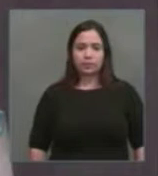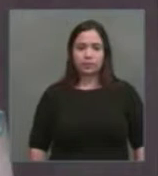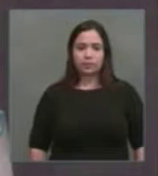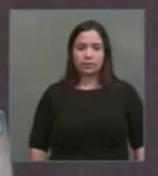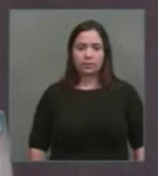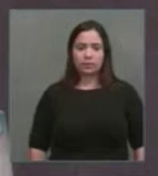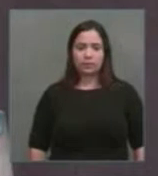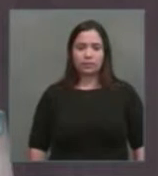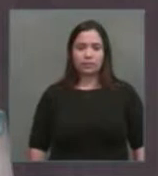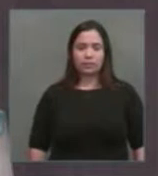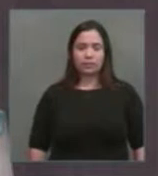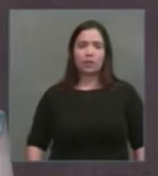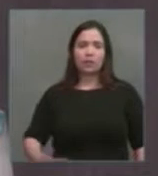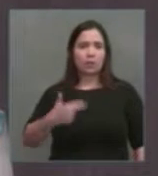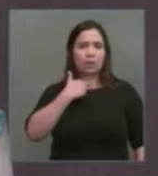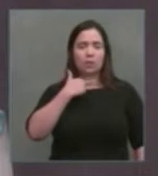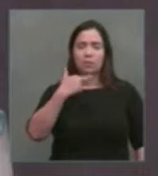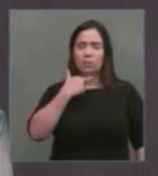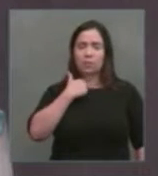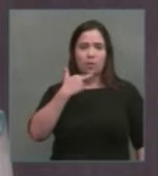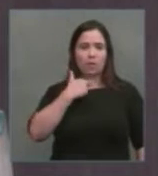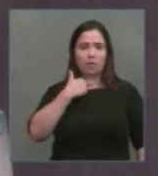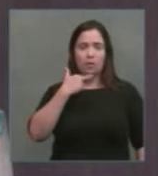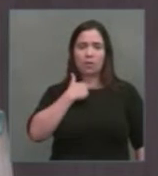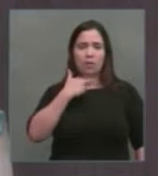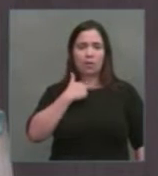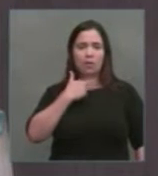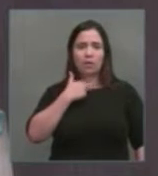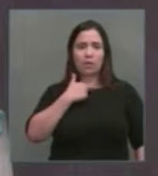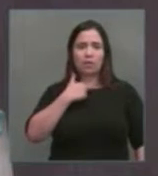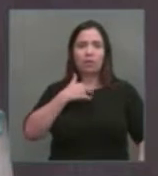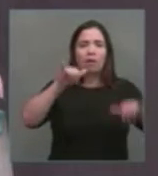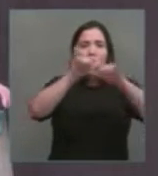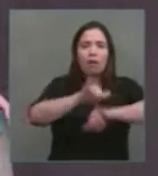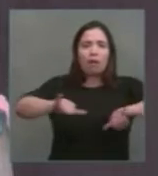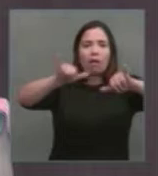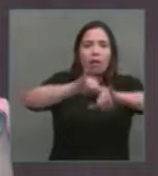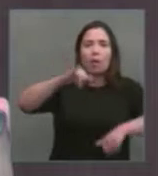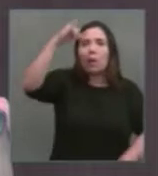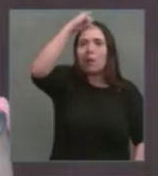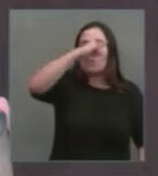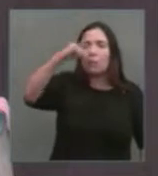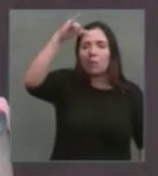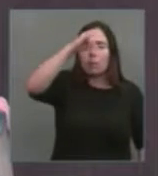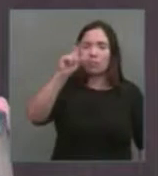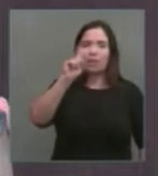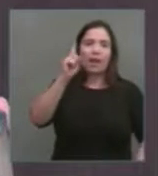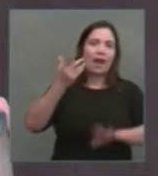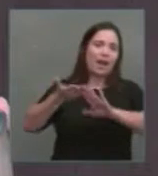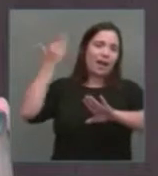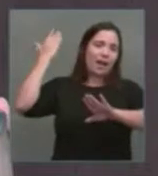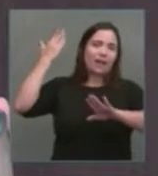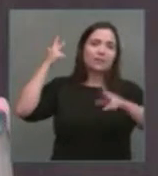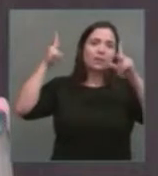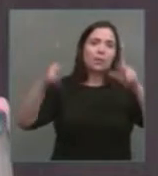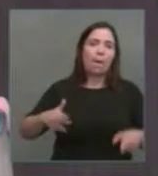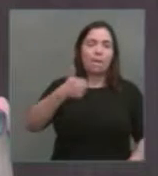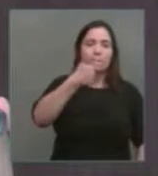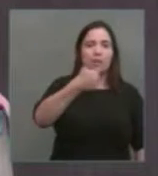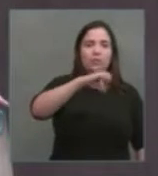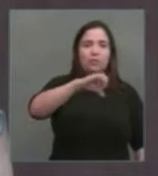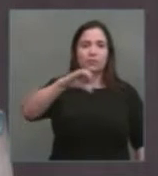cair no conto do vigário, que está sendo repetido, são figuras repetidas como foram as dos anos 90, das